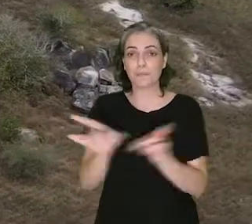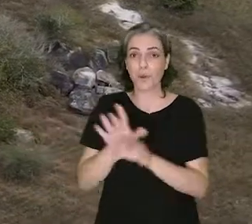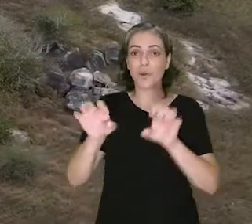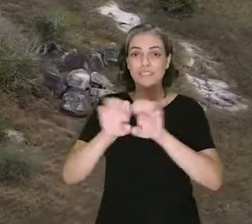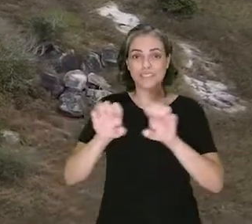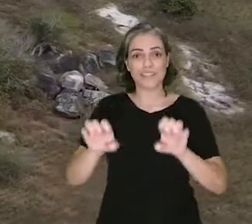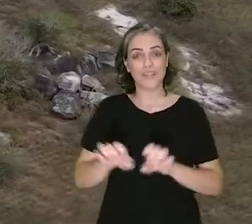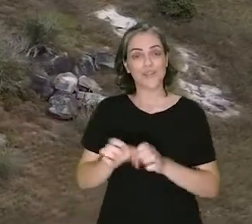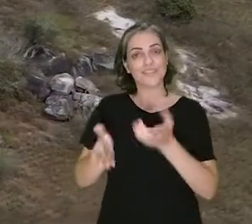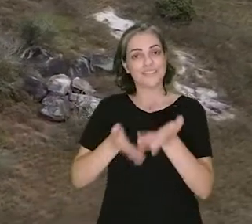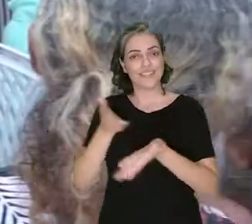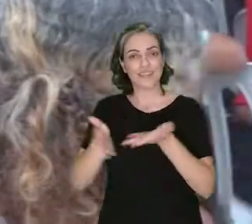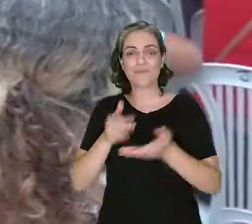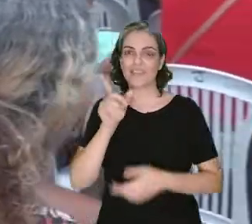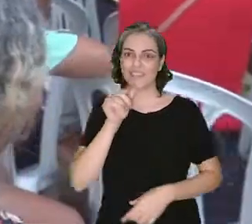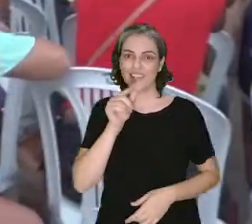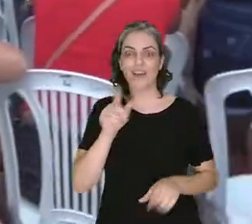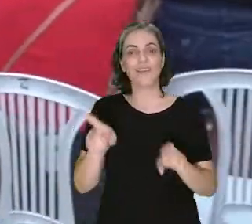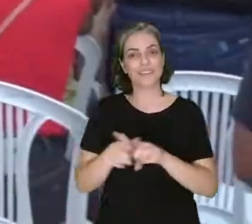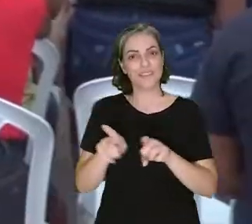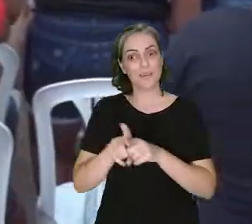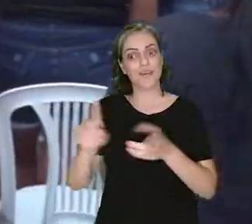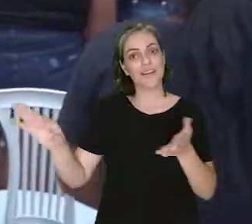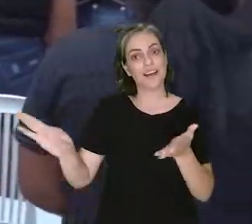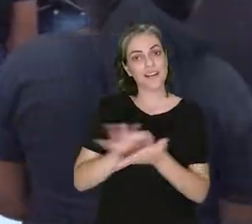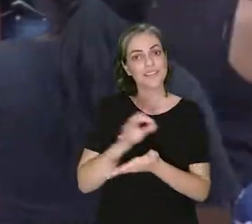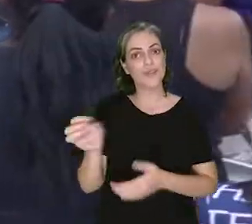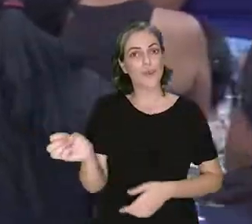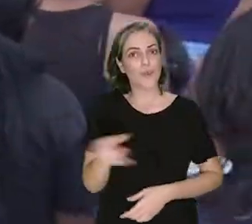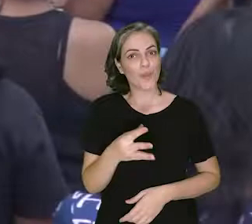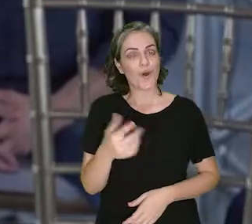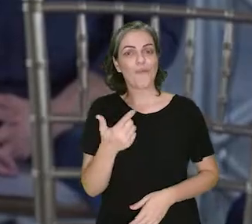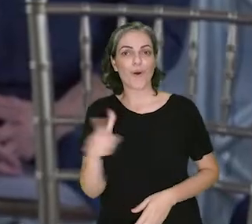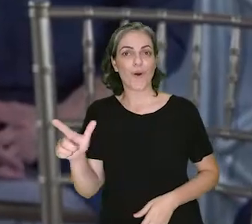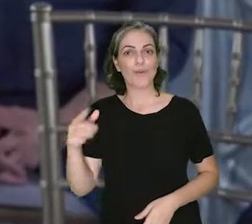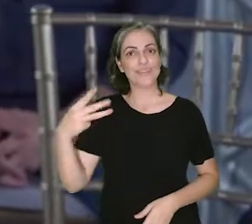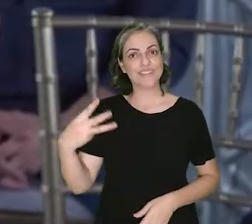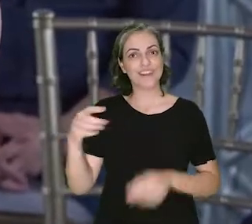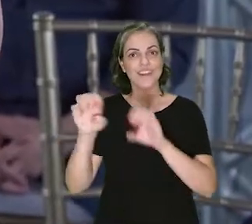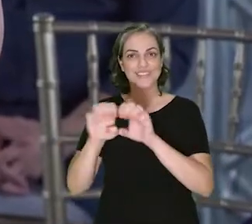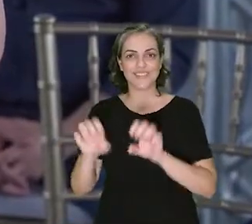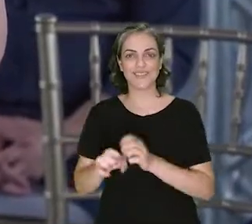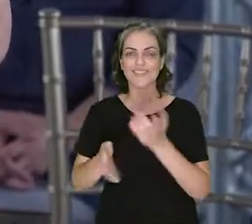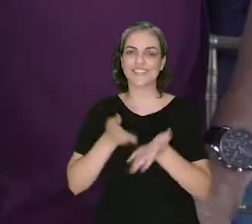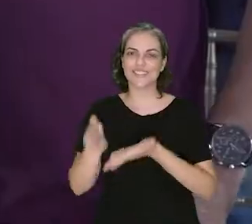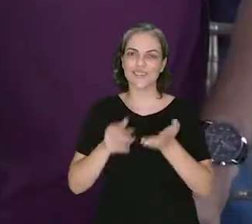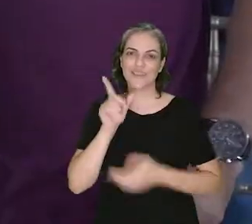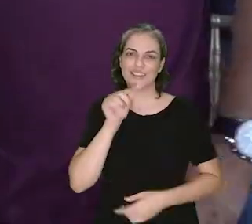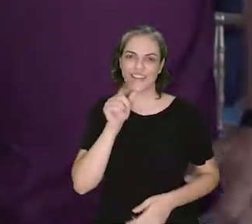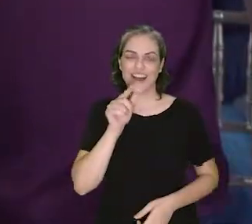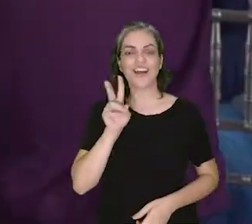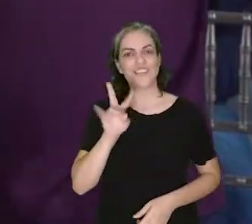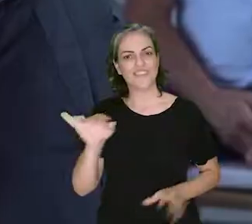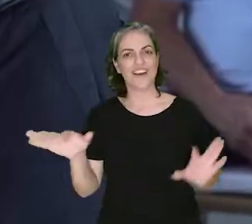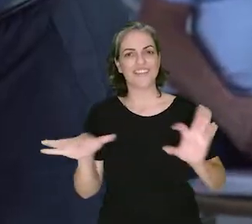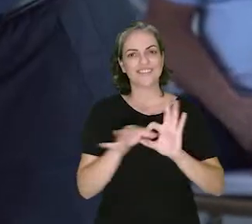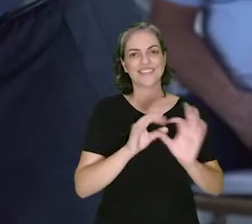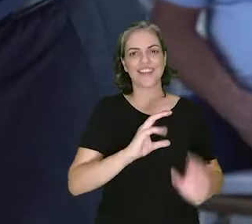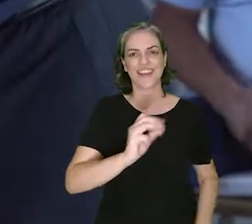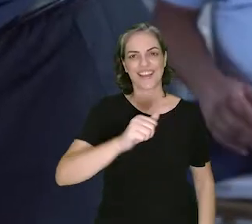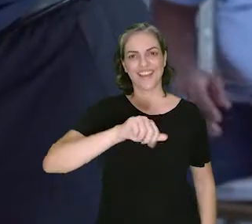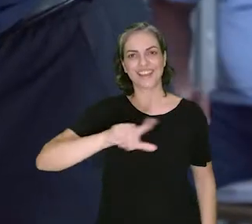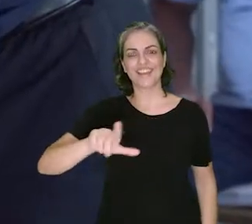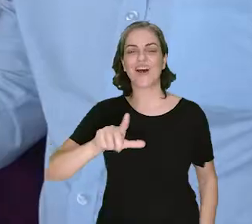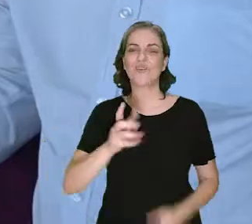subsistema de Água Branca e assinamos a ordem de serviço para a instalação de outros três subsistemas que são abastecidos